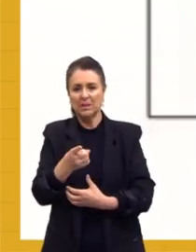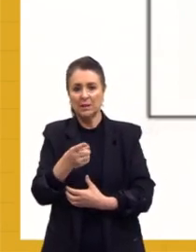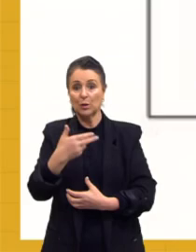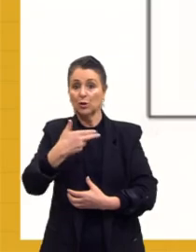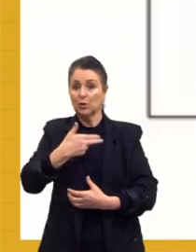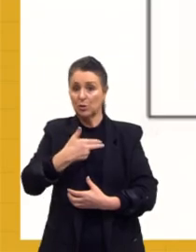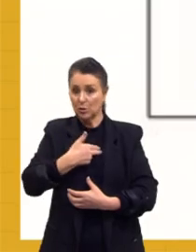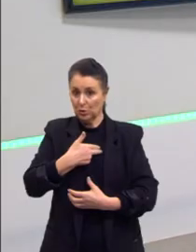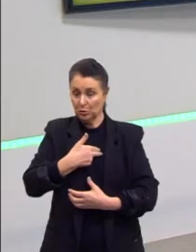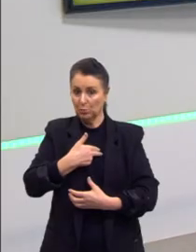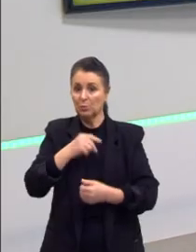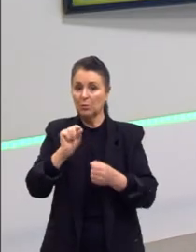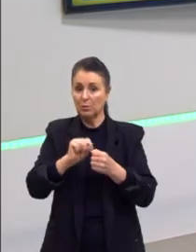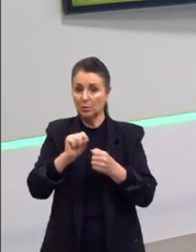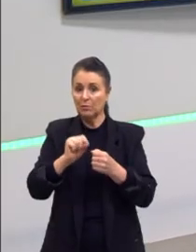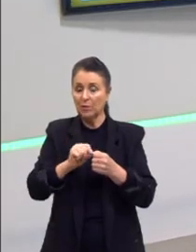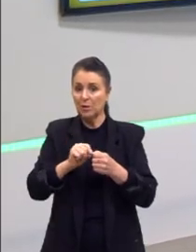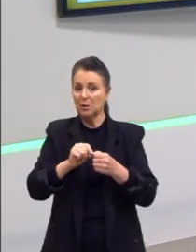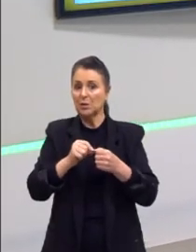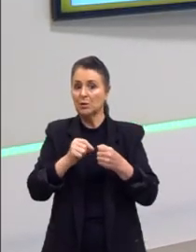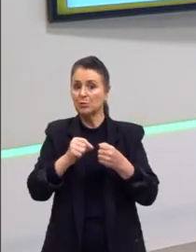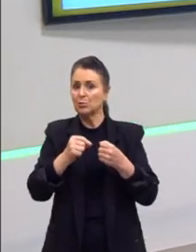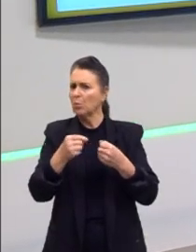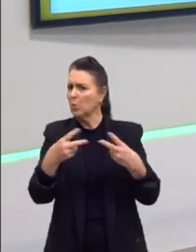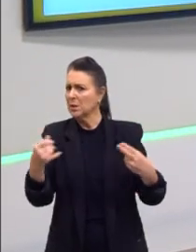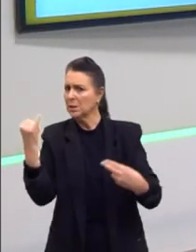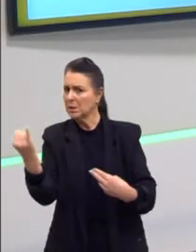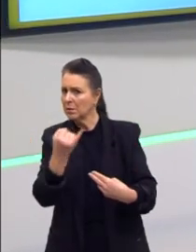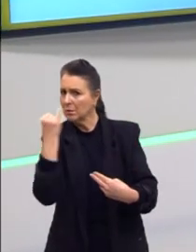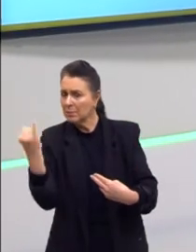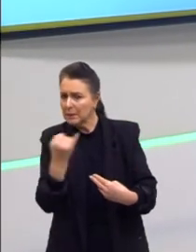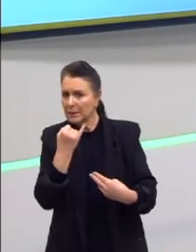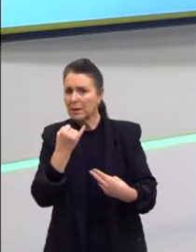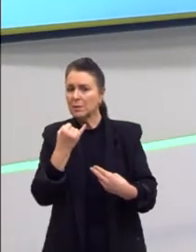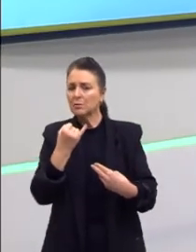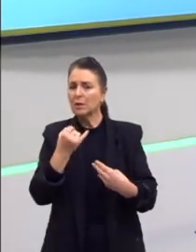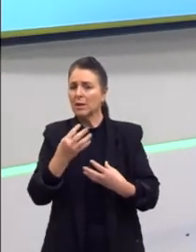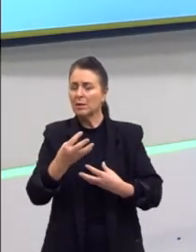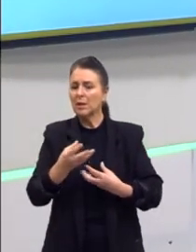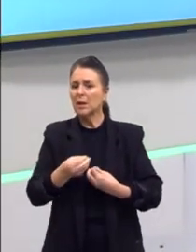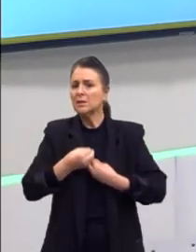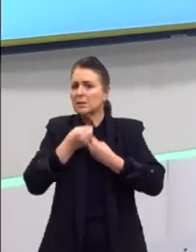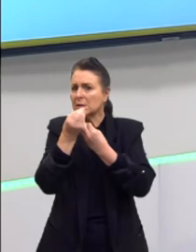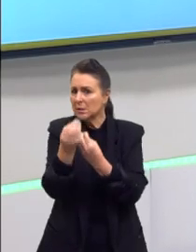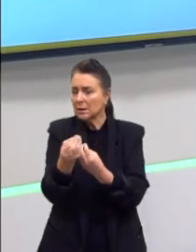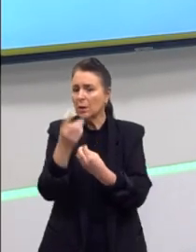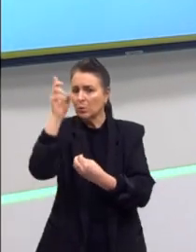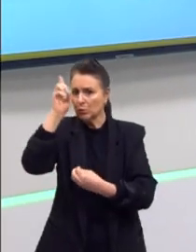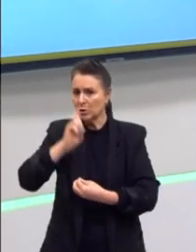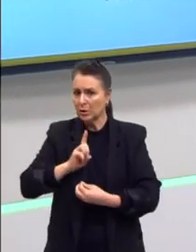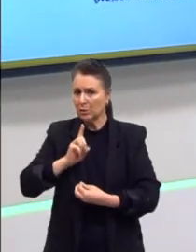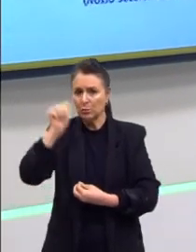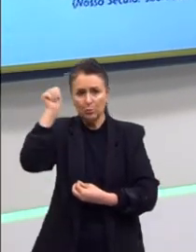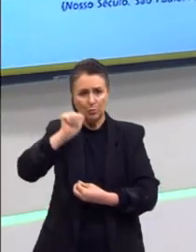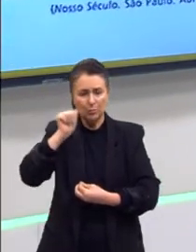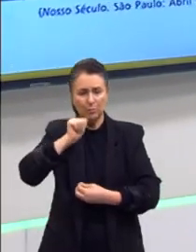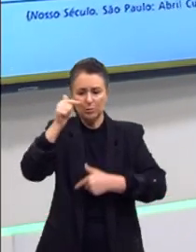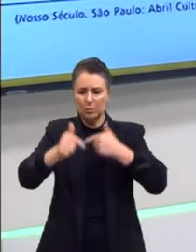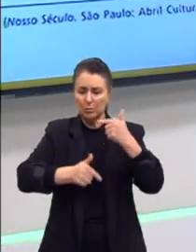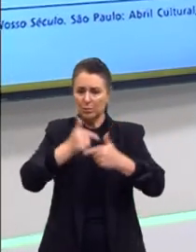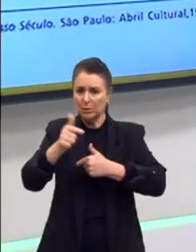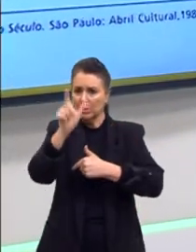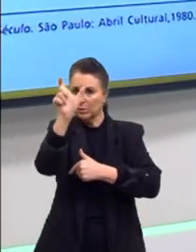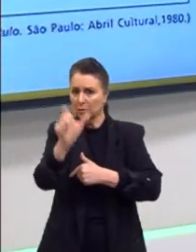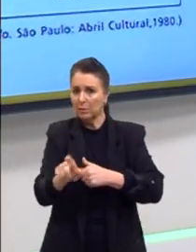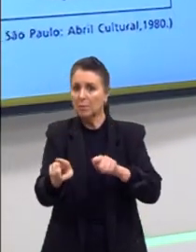teve atuações muito distintas, foi importante ao ceder alguns direitos para as mulheres e os trabalhadores, mas também teve muita